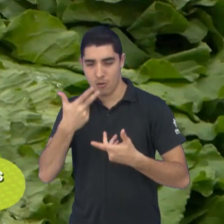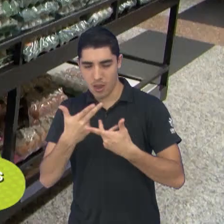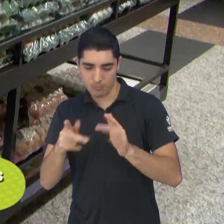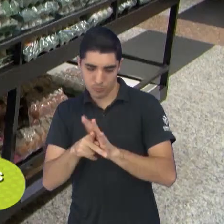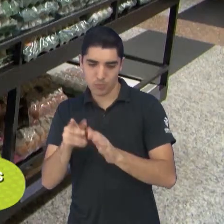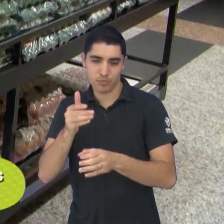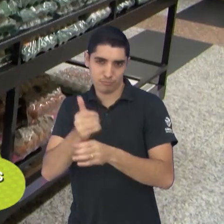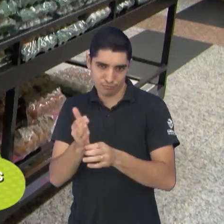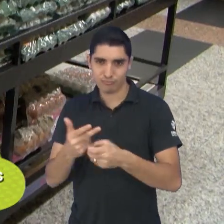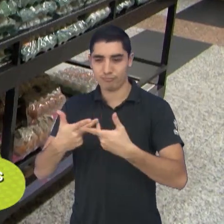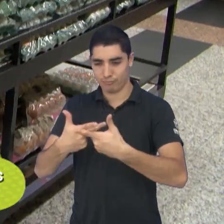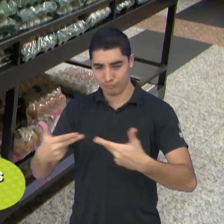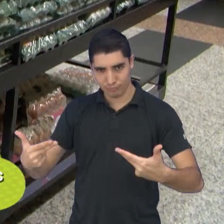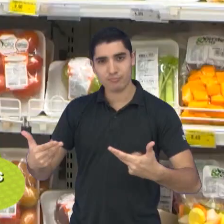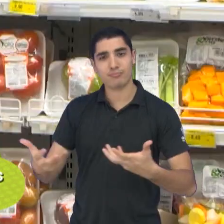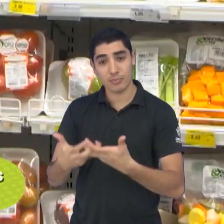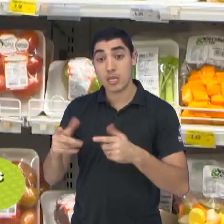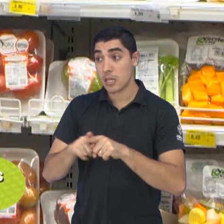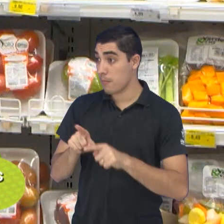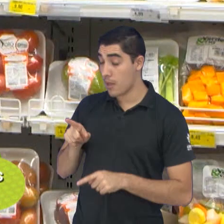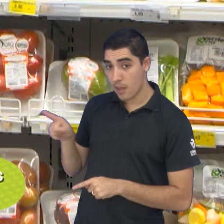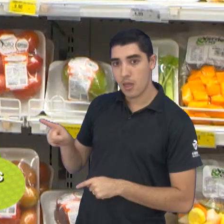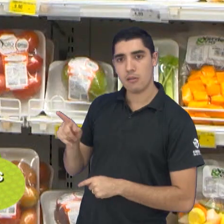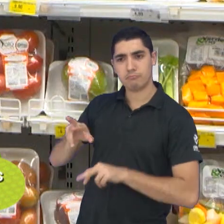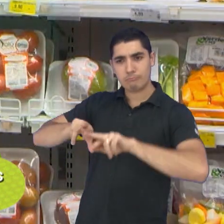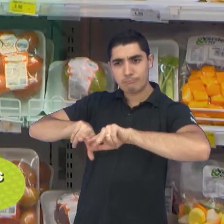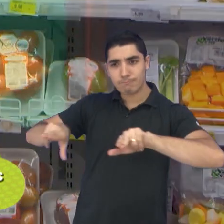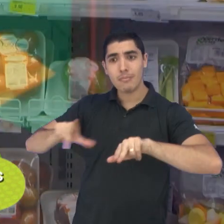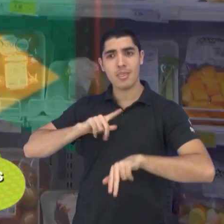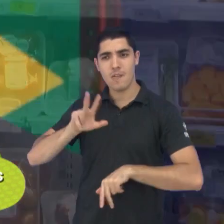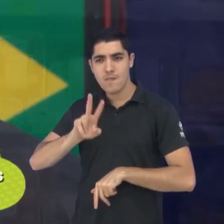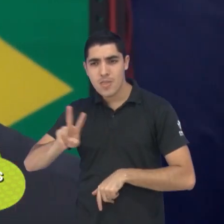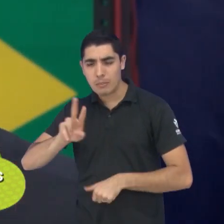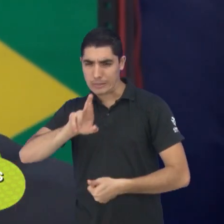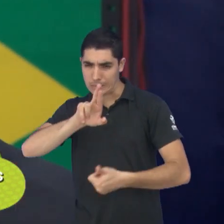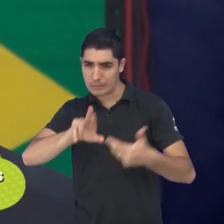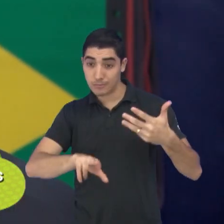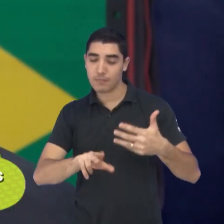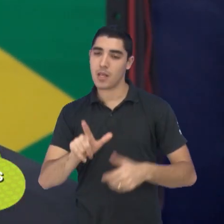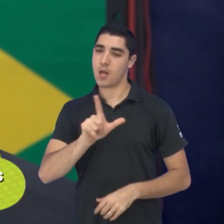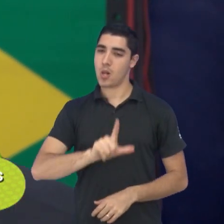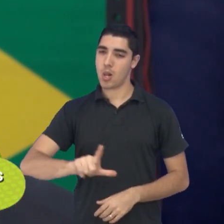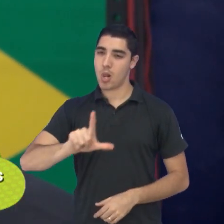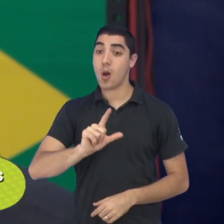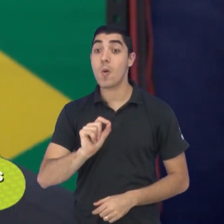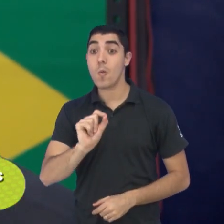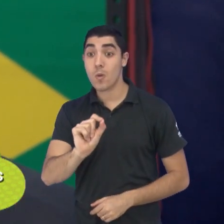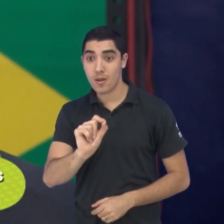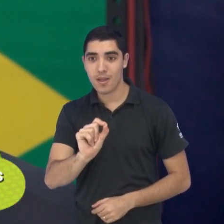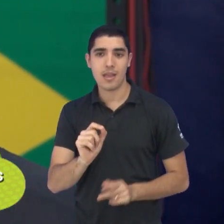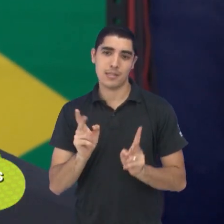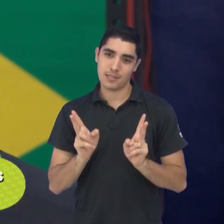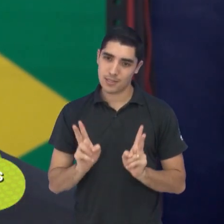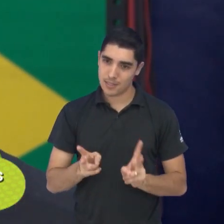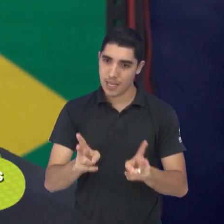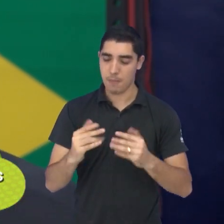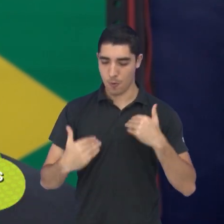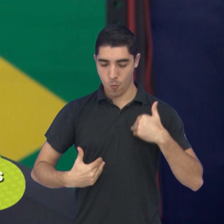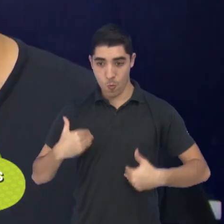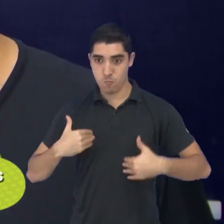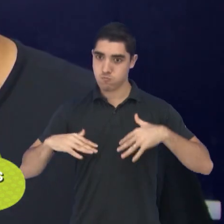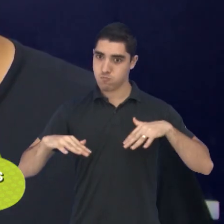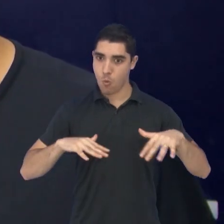alimentos ricos em proteínas, fibras e vitaminas. E, claro, tudo sem deixar de colocar o corpo em